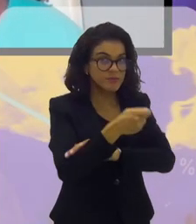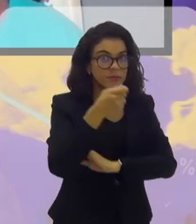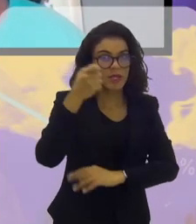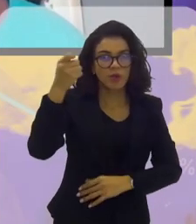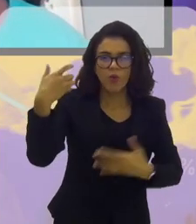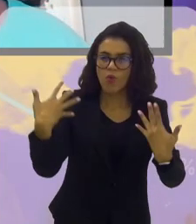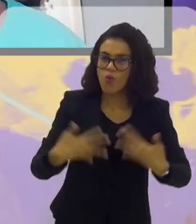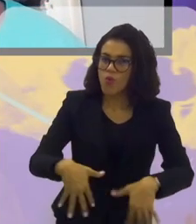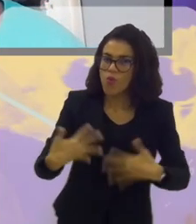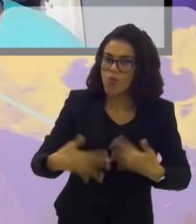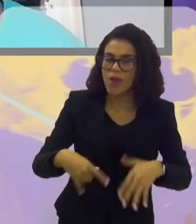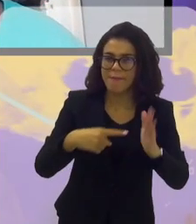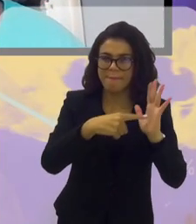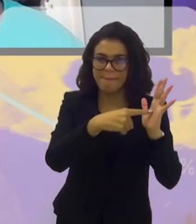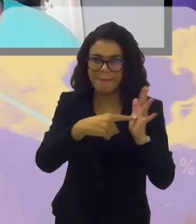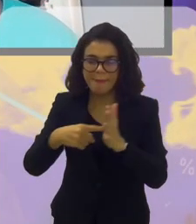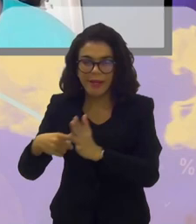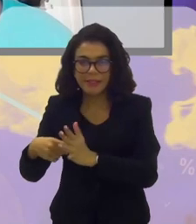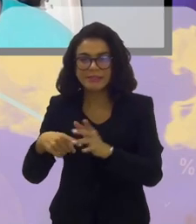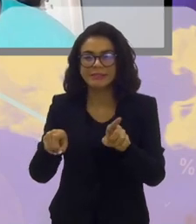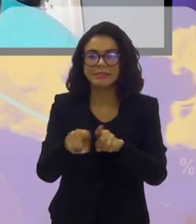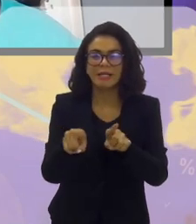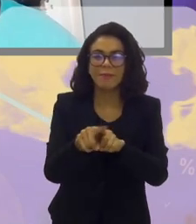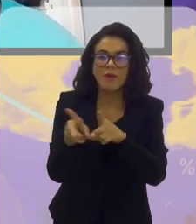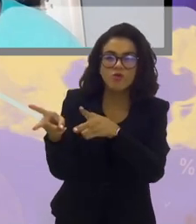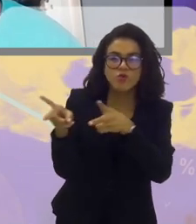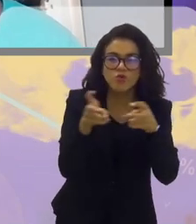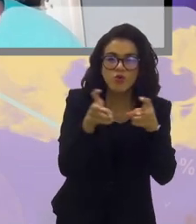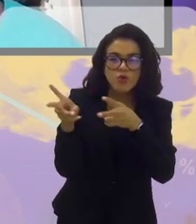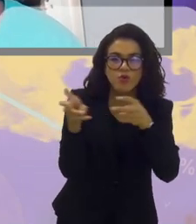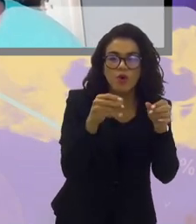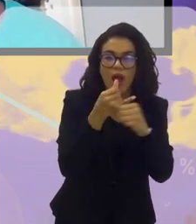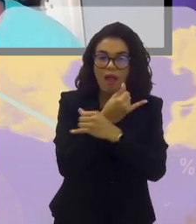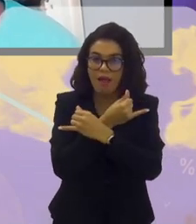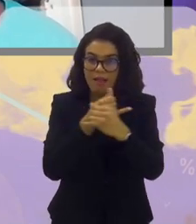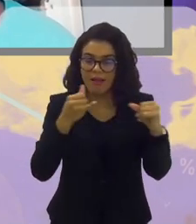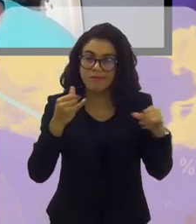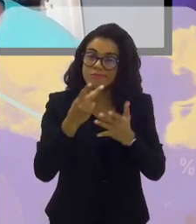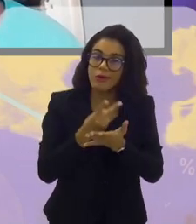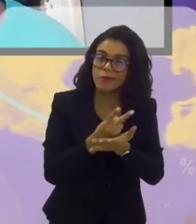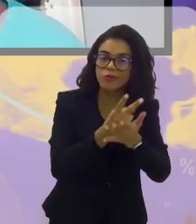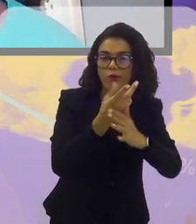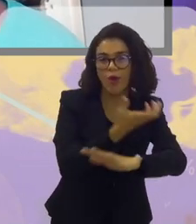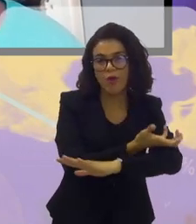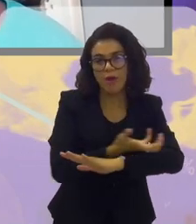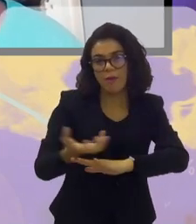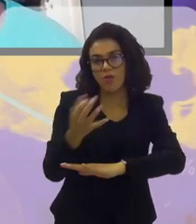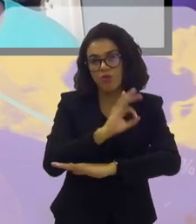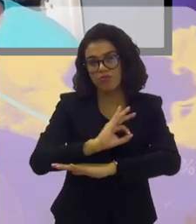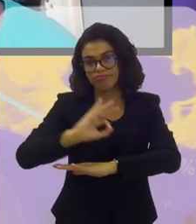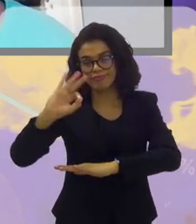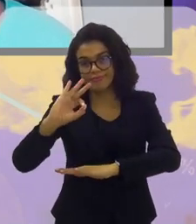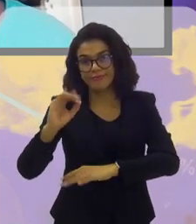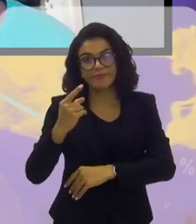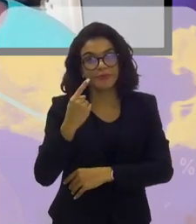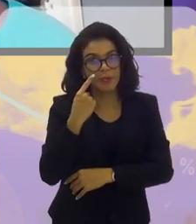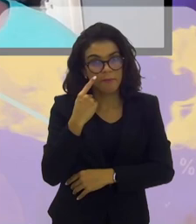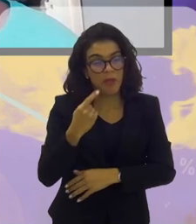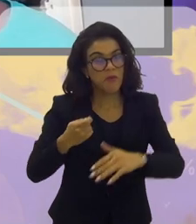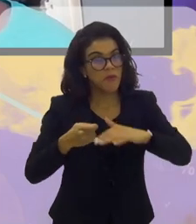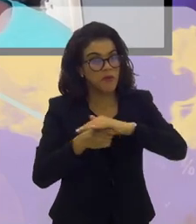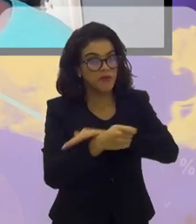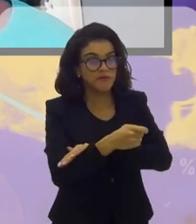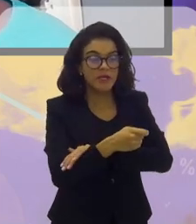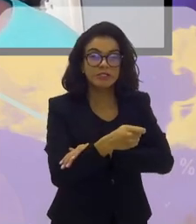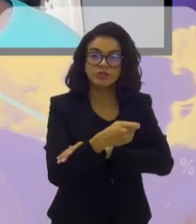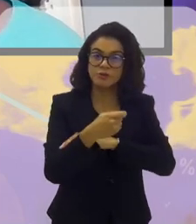brutal em maquinário e em consumo elétrico para poder manter o gramado em boas condições. Há de